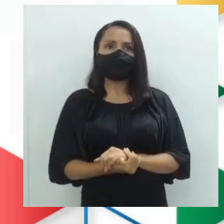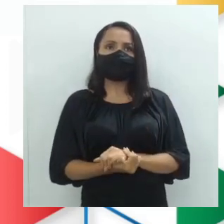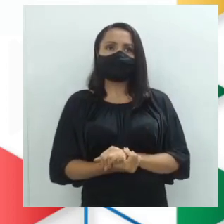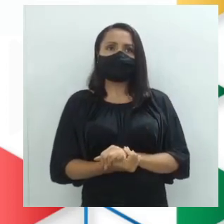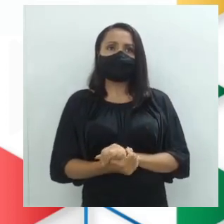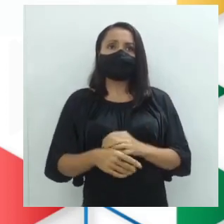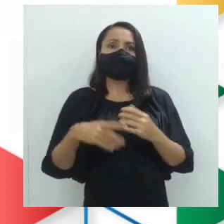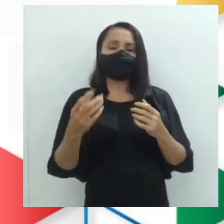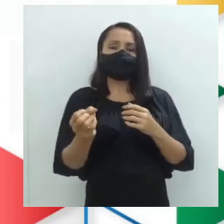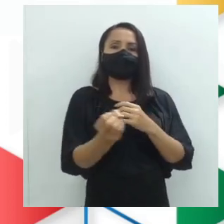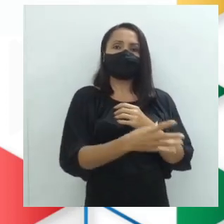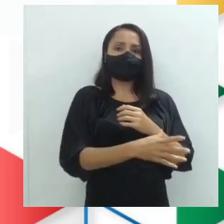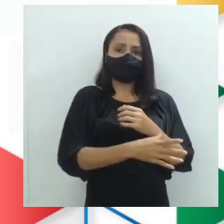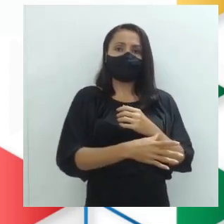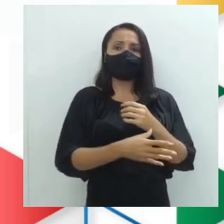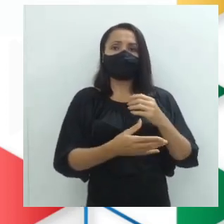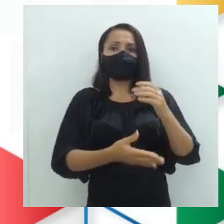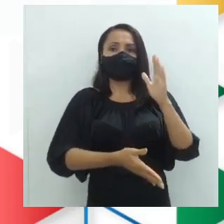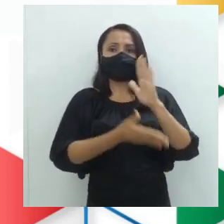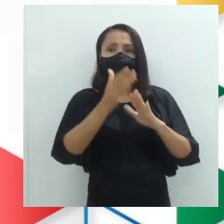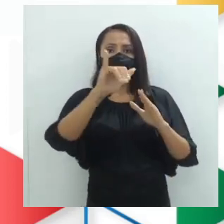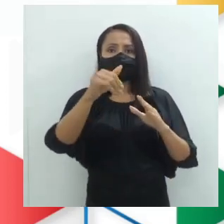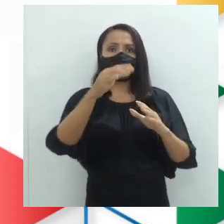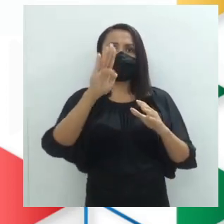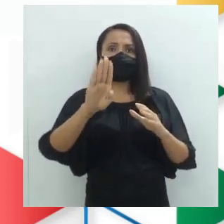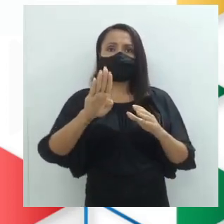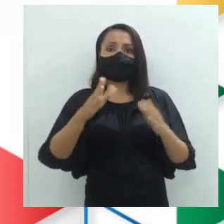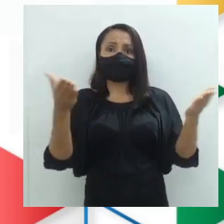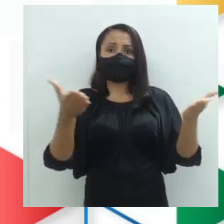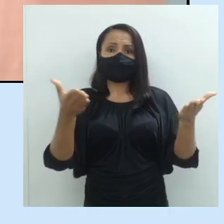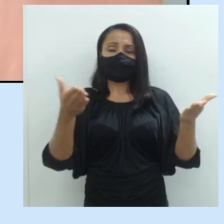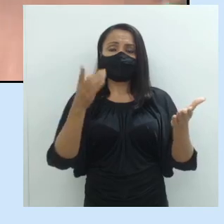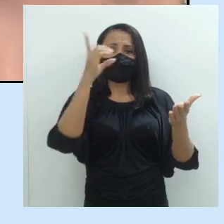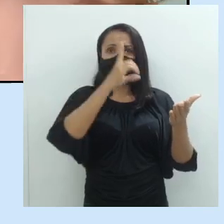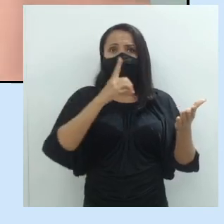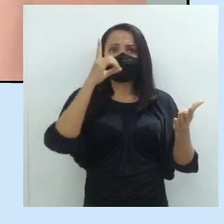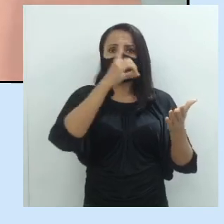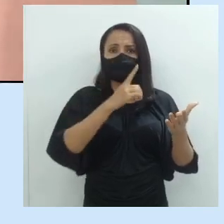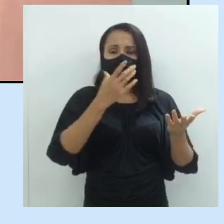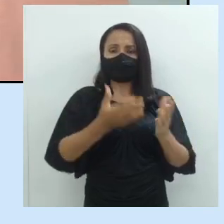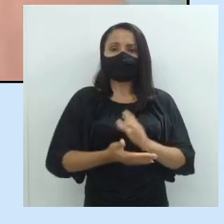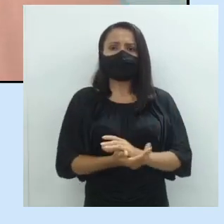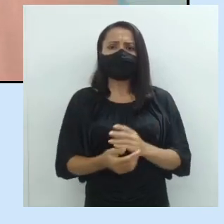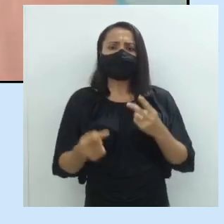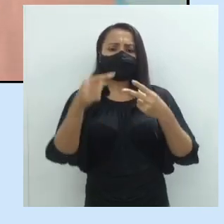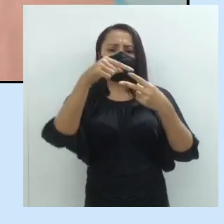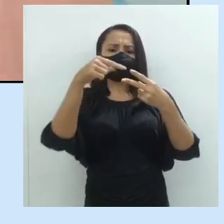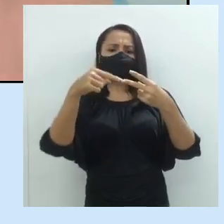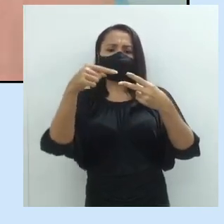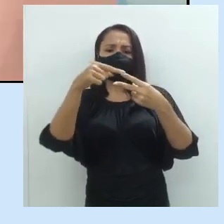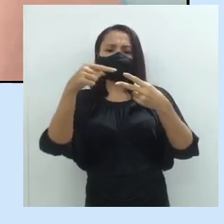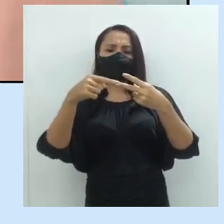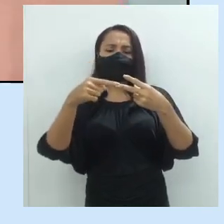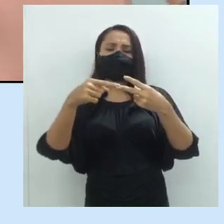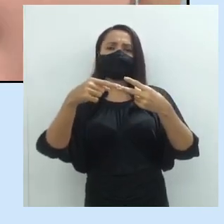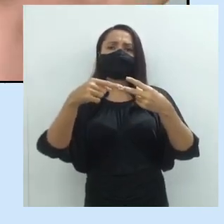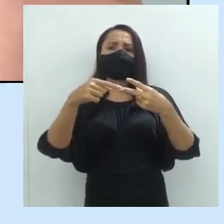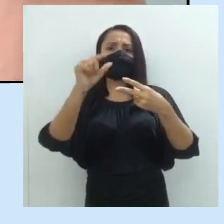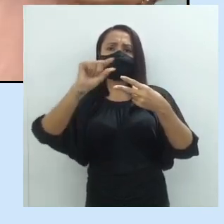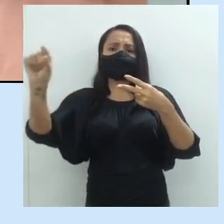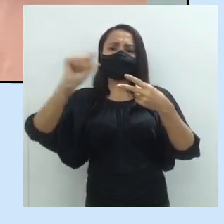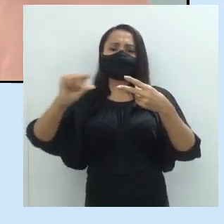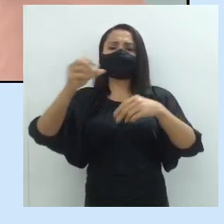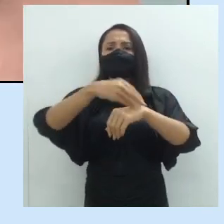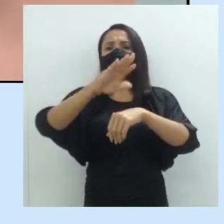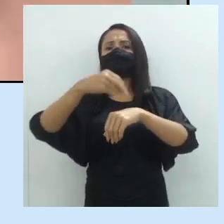novo, viagem do JB, agora aos domingos. O que é que essas duas frases estão passando? Qual é o sentido